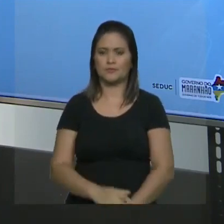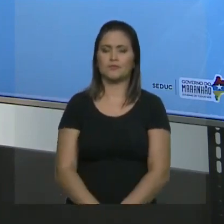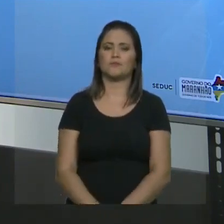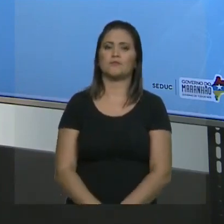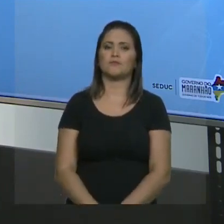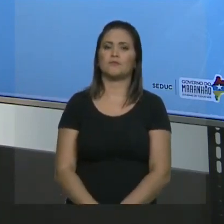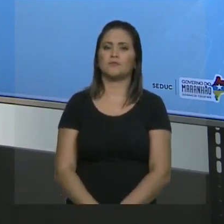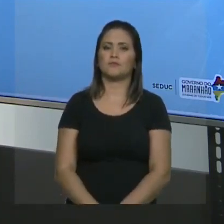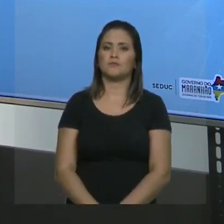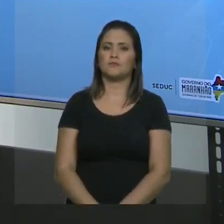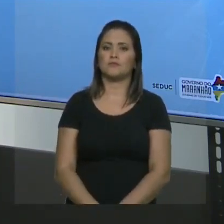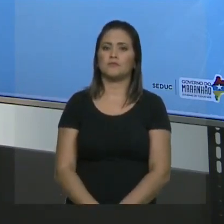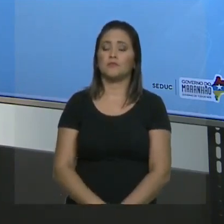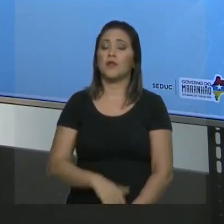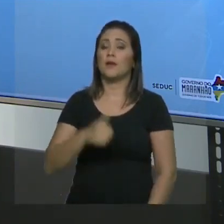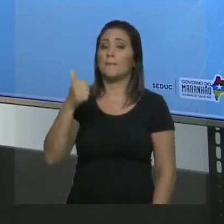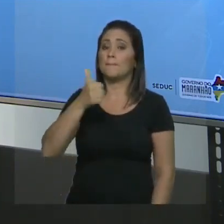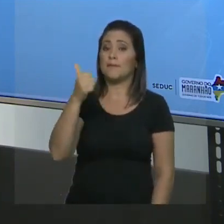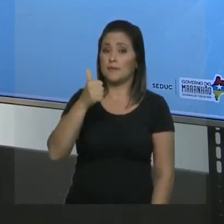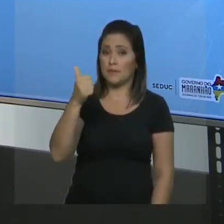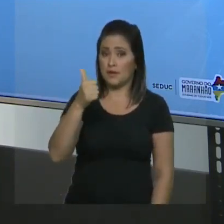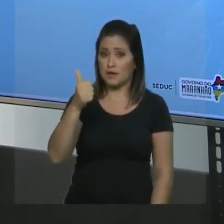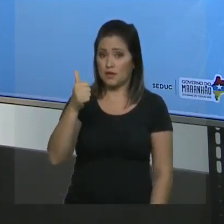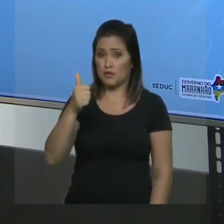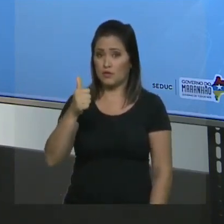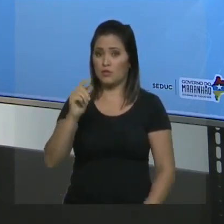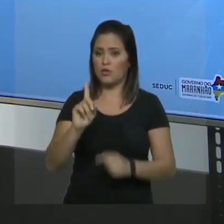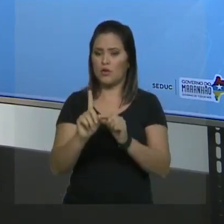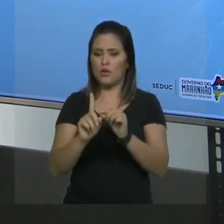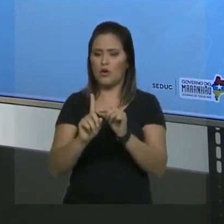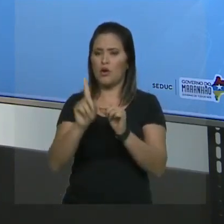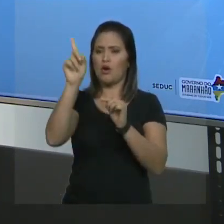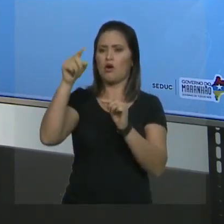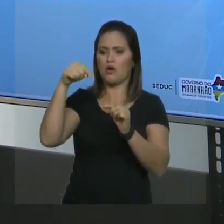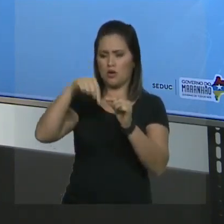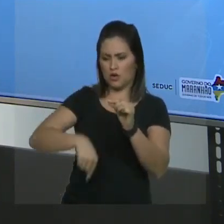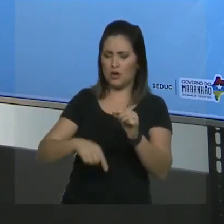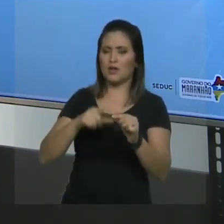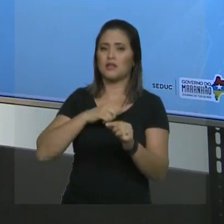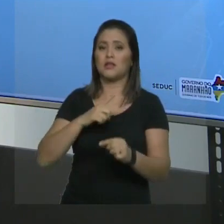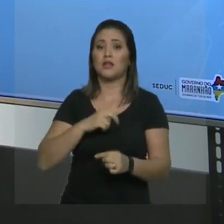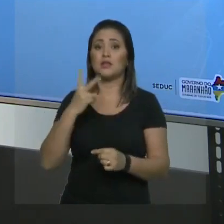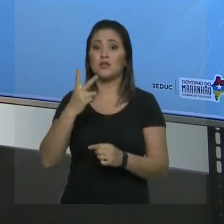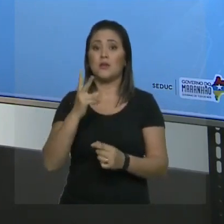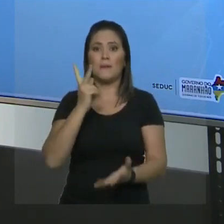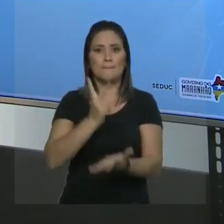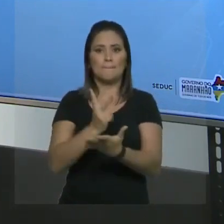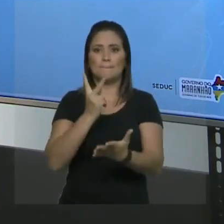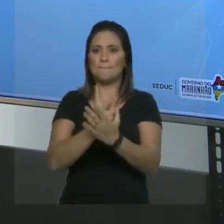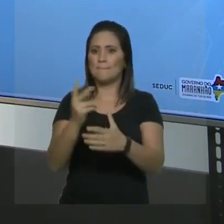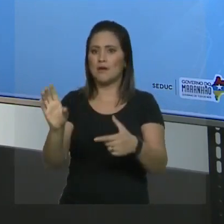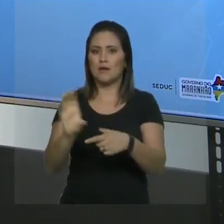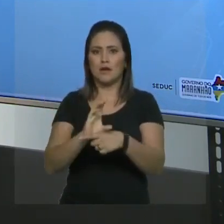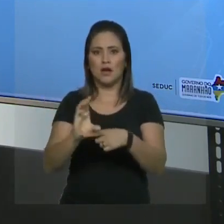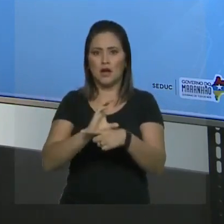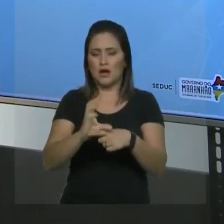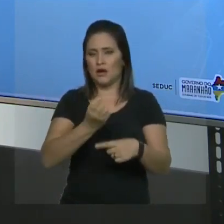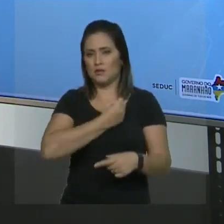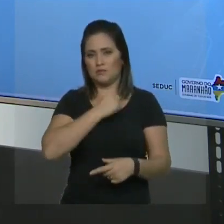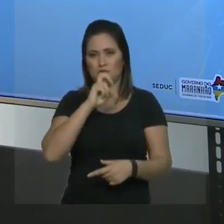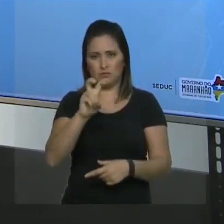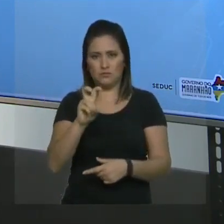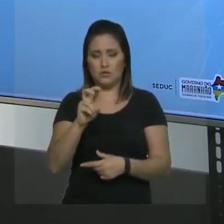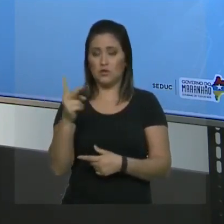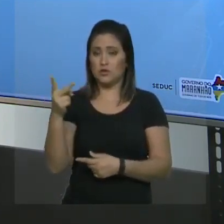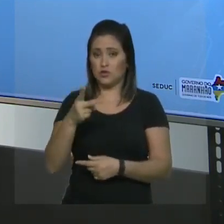Qual é a sequência? Primeiro os radicais. Você consegue perceber que nós temos dois radicais no mesmo carbono, que é o 5, e dois radicais iguais.